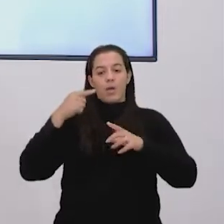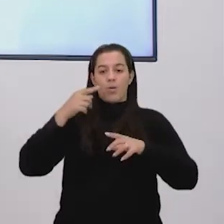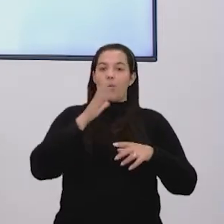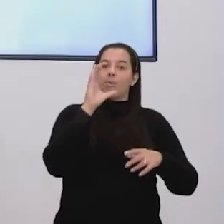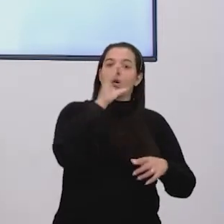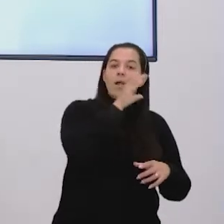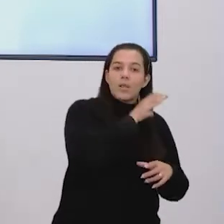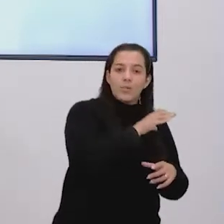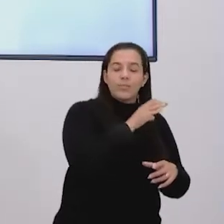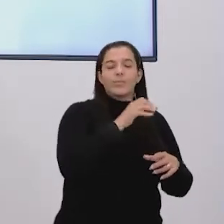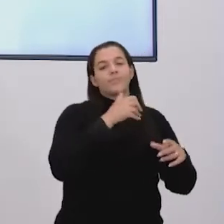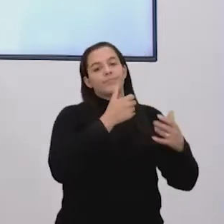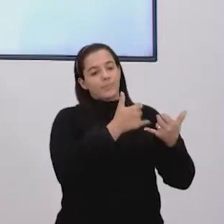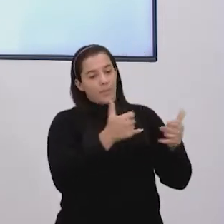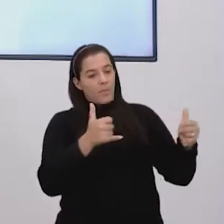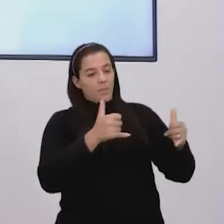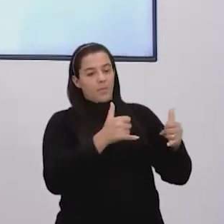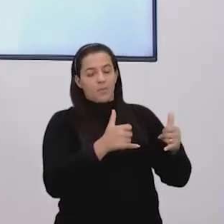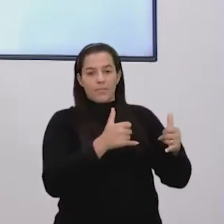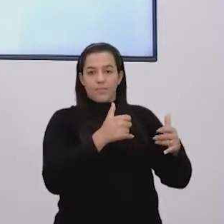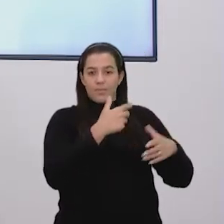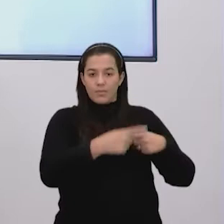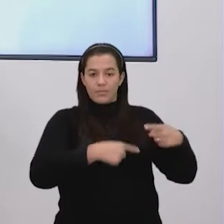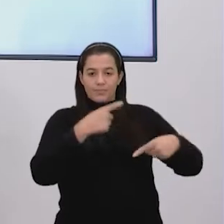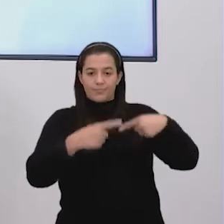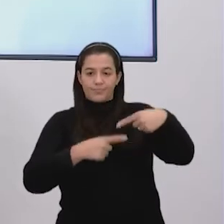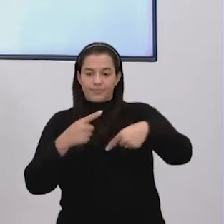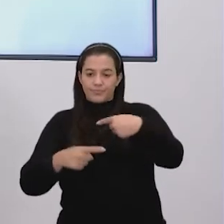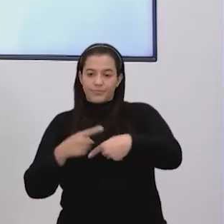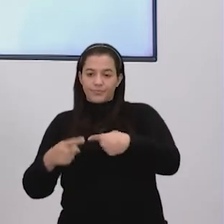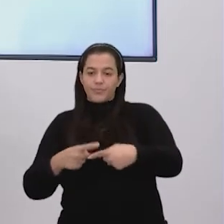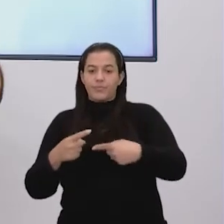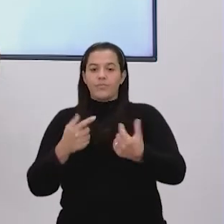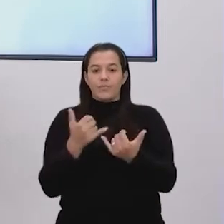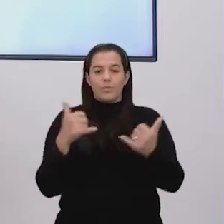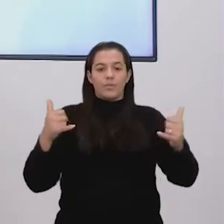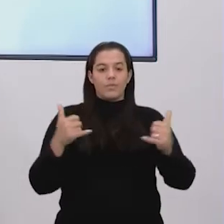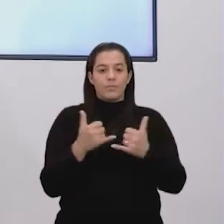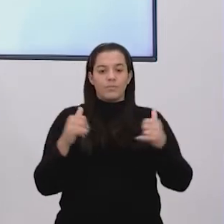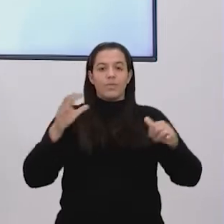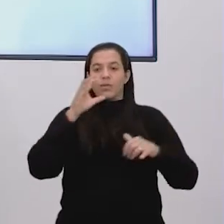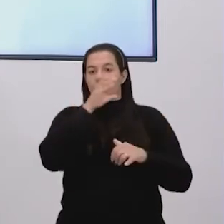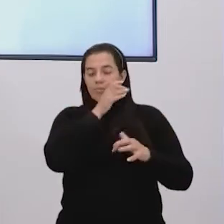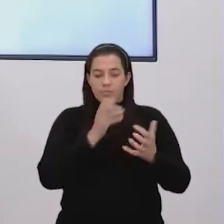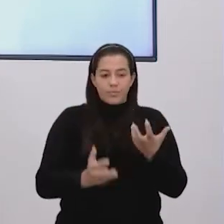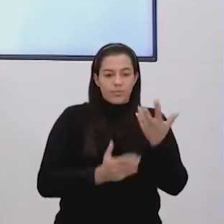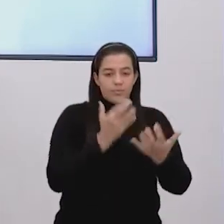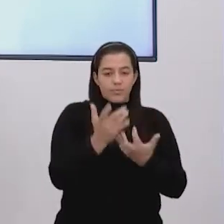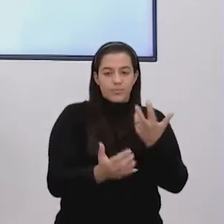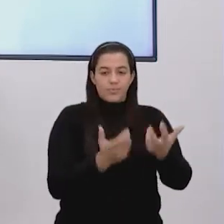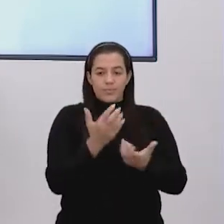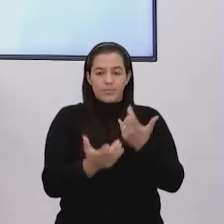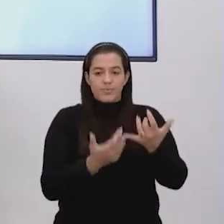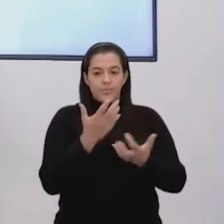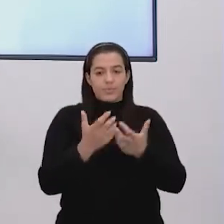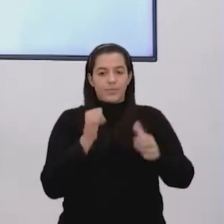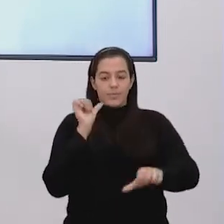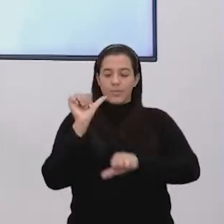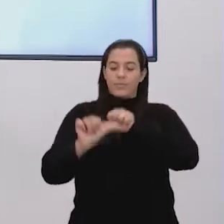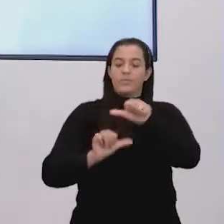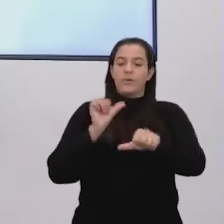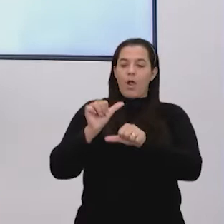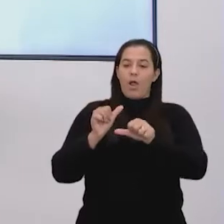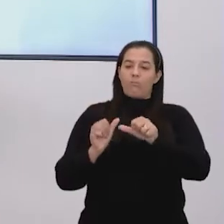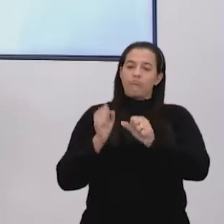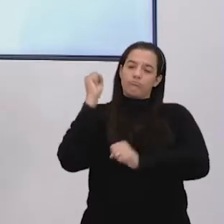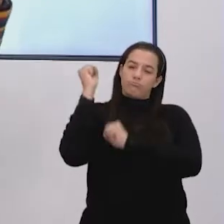calor, né, a partir de alguma fonte, em faz o calor subir de algum lugar, virar uma